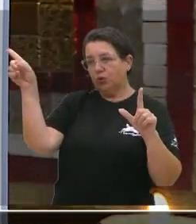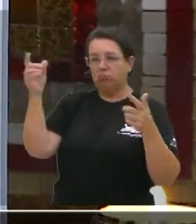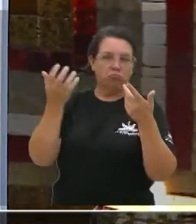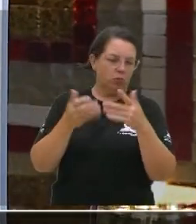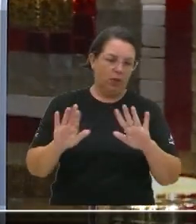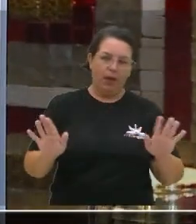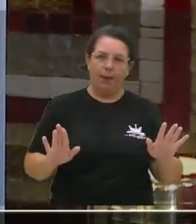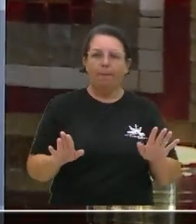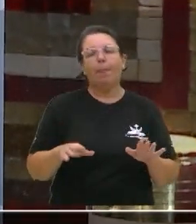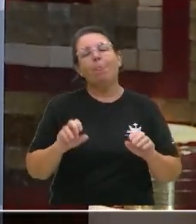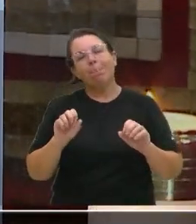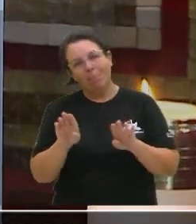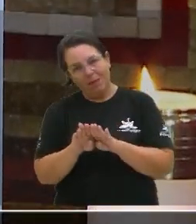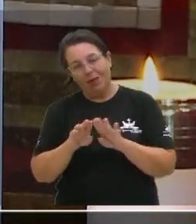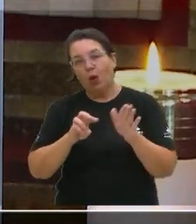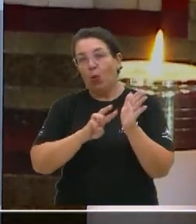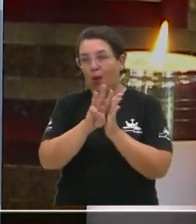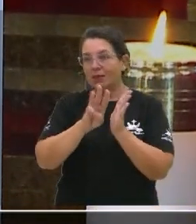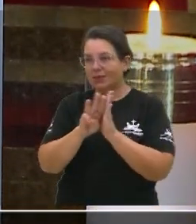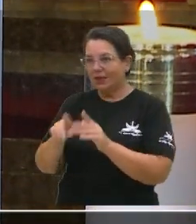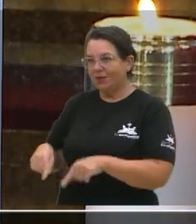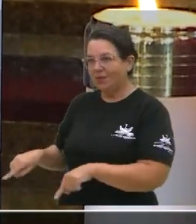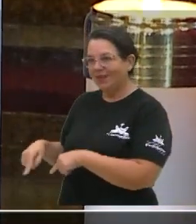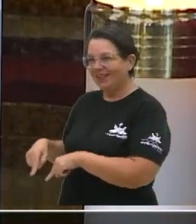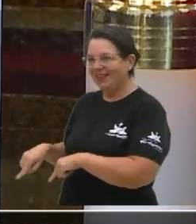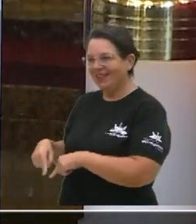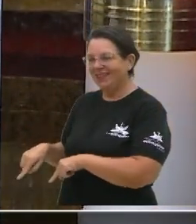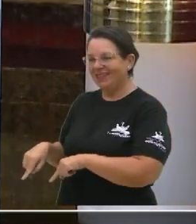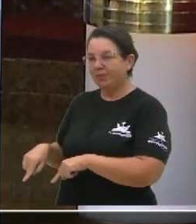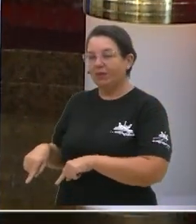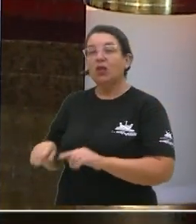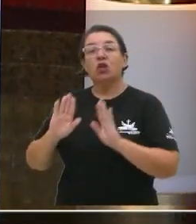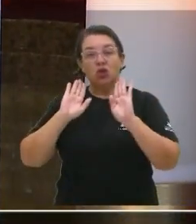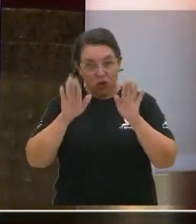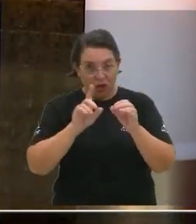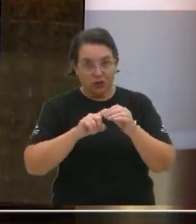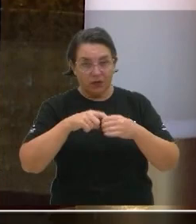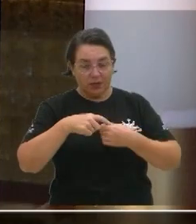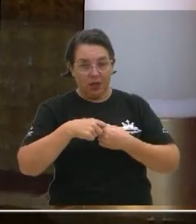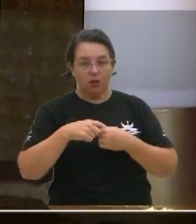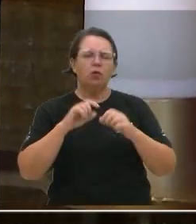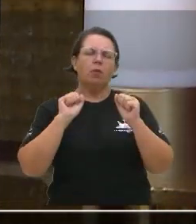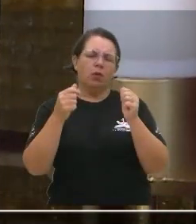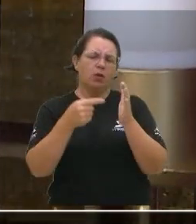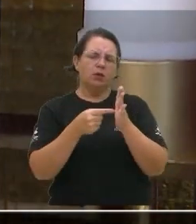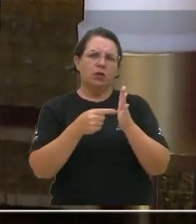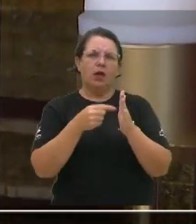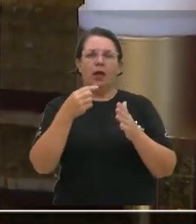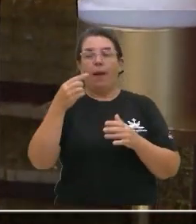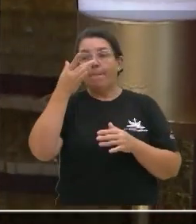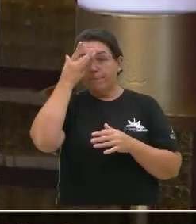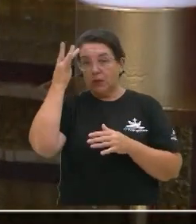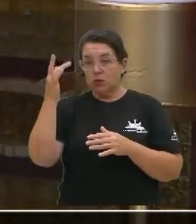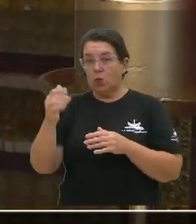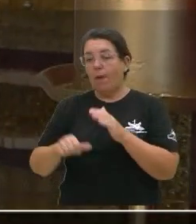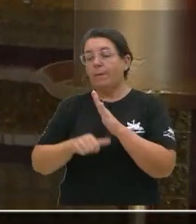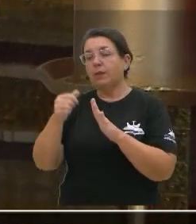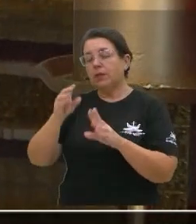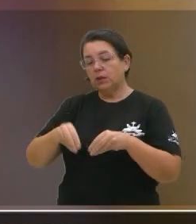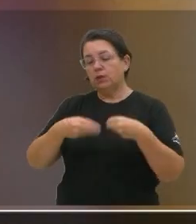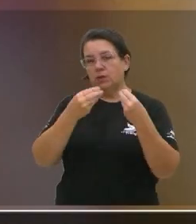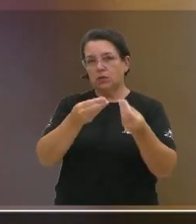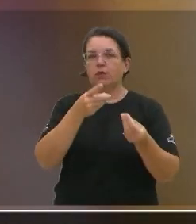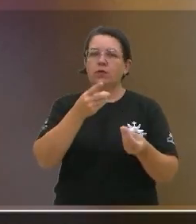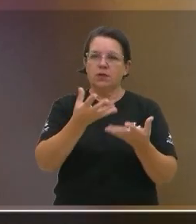quer, 3221 6060. Você que já é associado, indique. Quando a pessoa fizer a primeira doação,